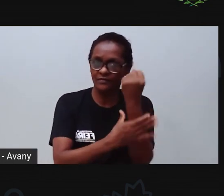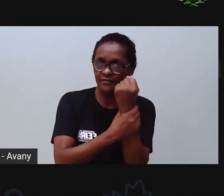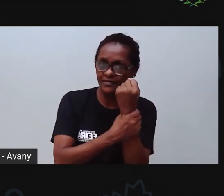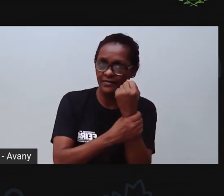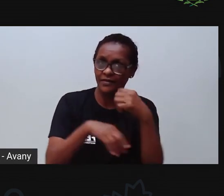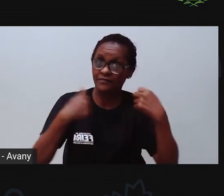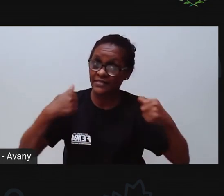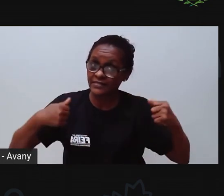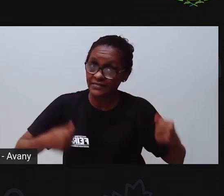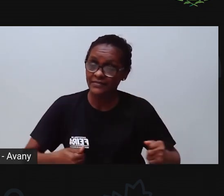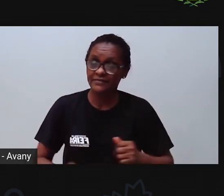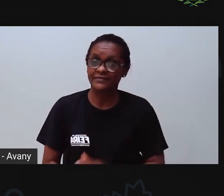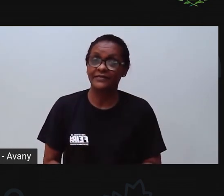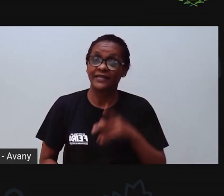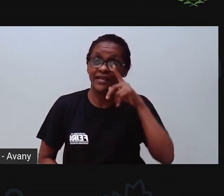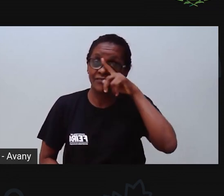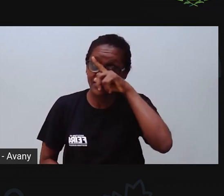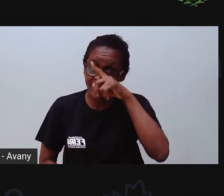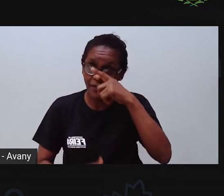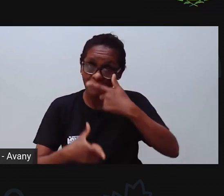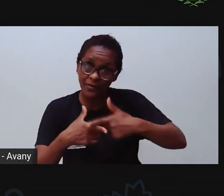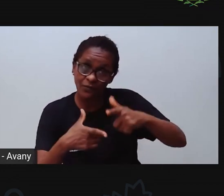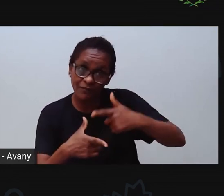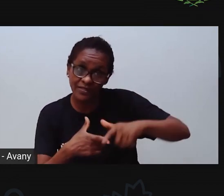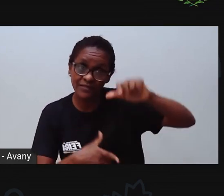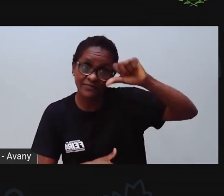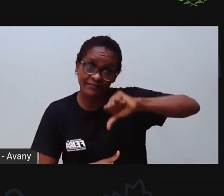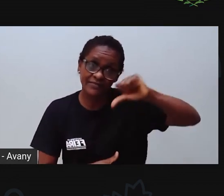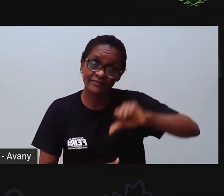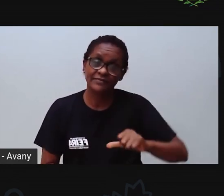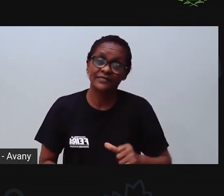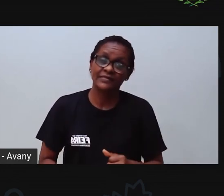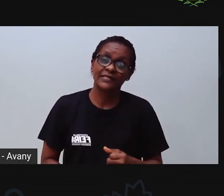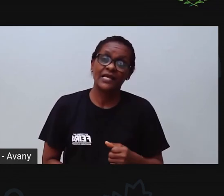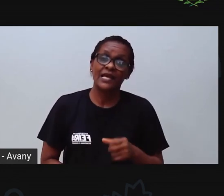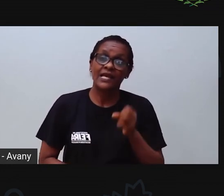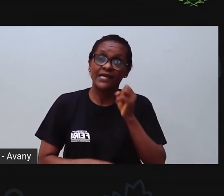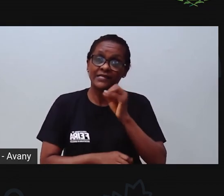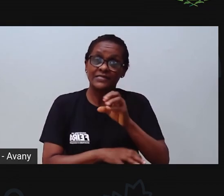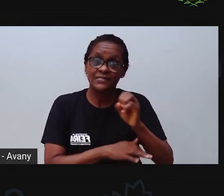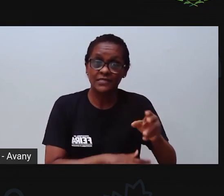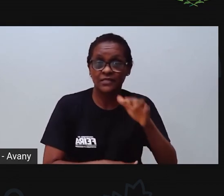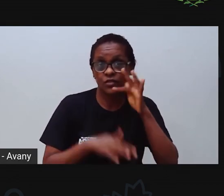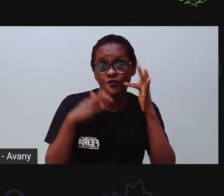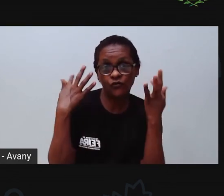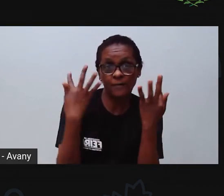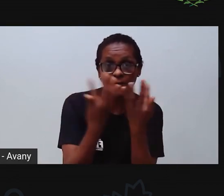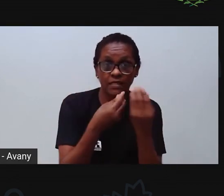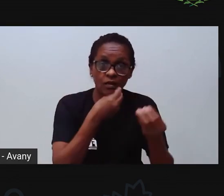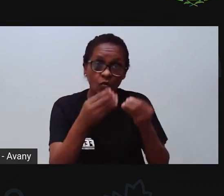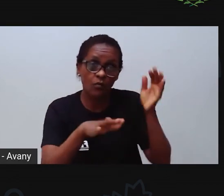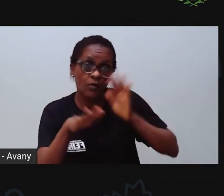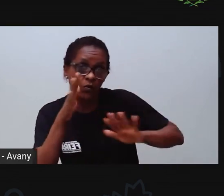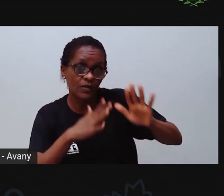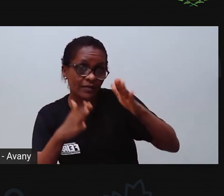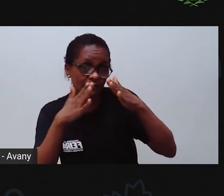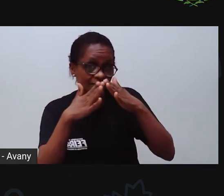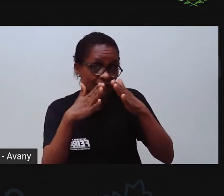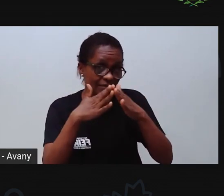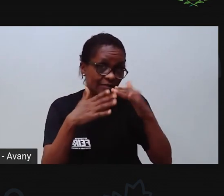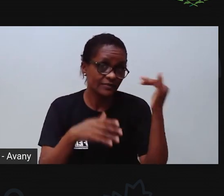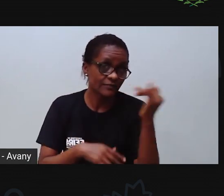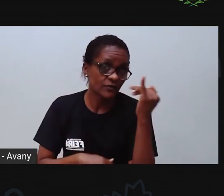acidentes, façam vídeos pros familiares de vocês, explicando sobre como manter a casa de vocês mais segura,